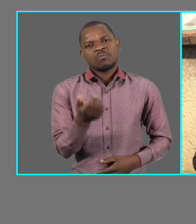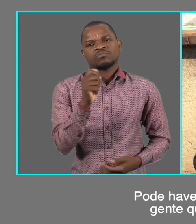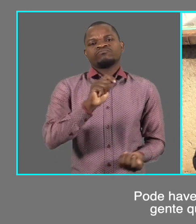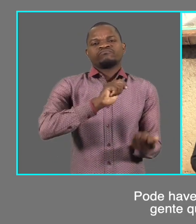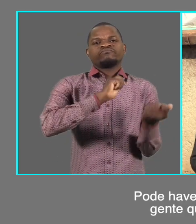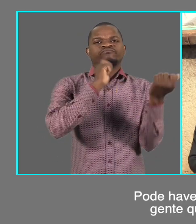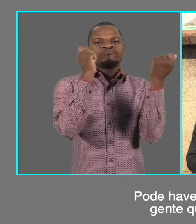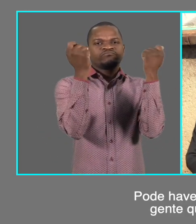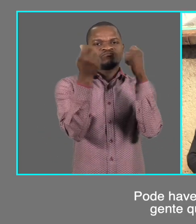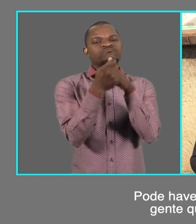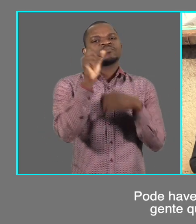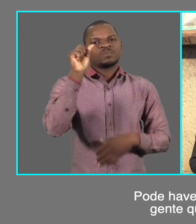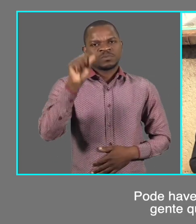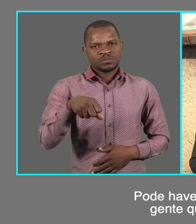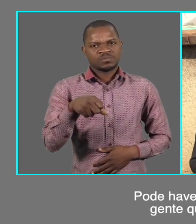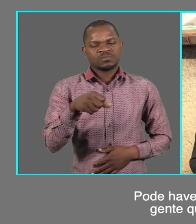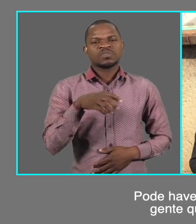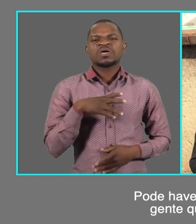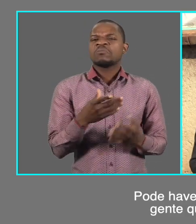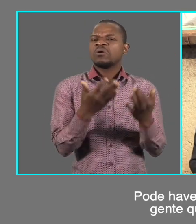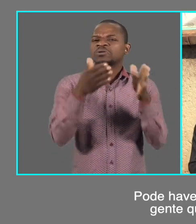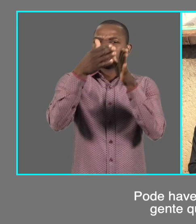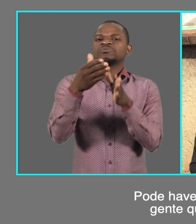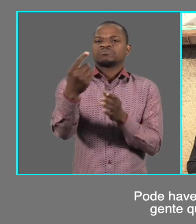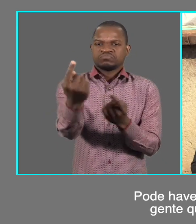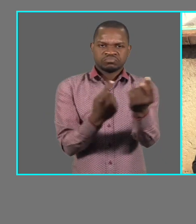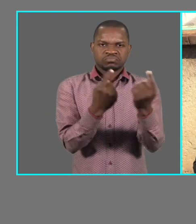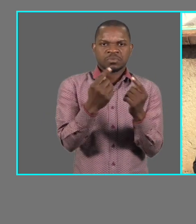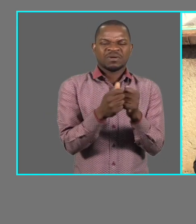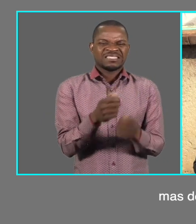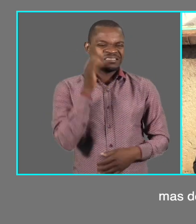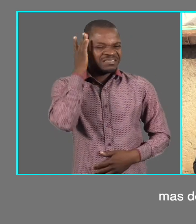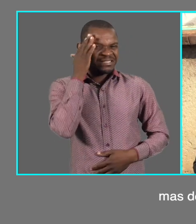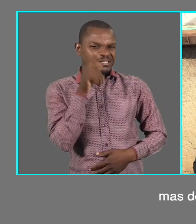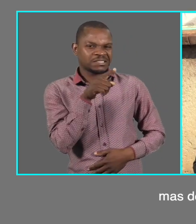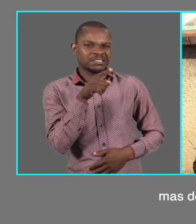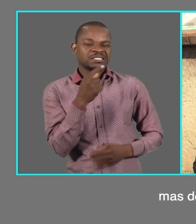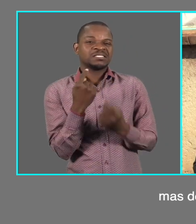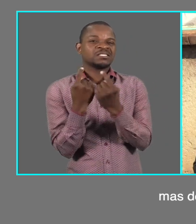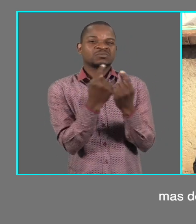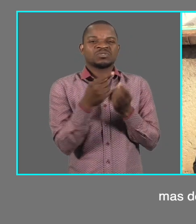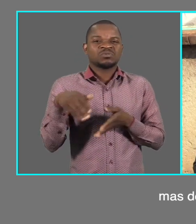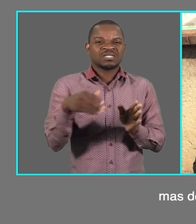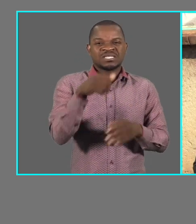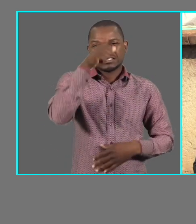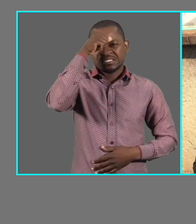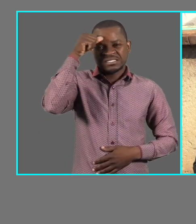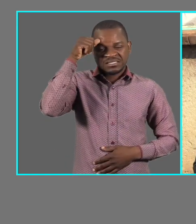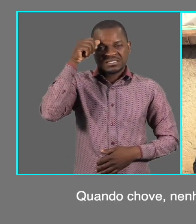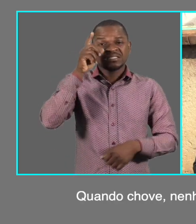Pode haver mudanças. Há muita gente que pretende investir aqui, mas desiste devido à estrada.